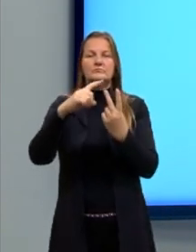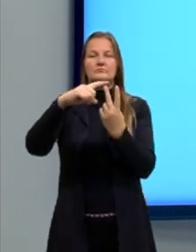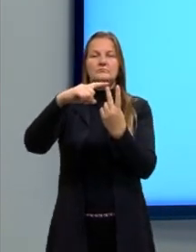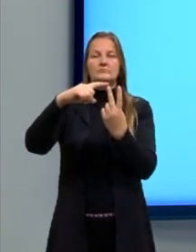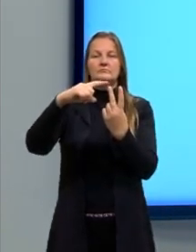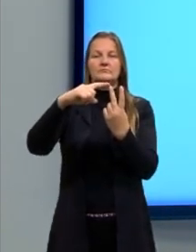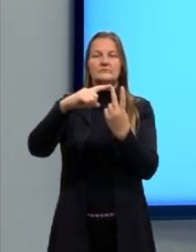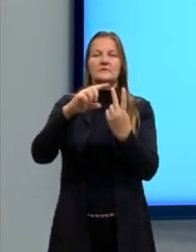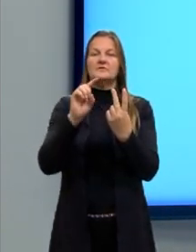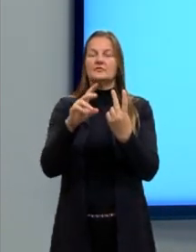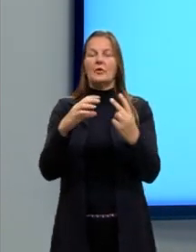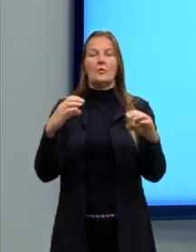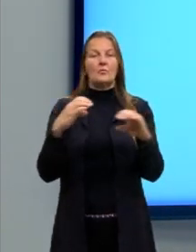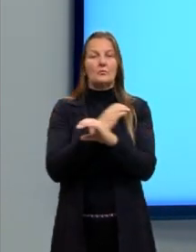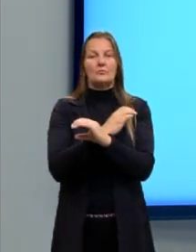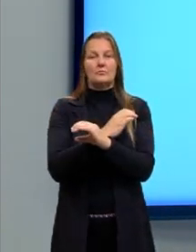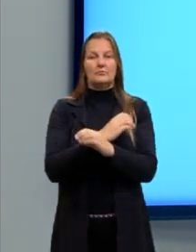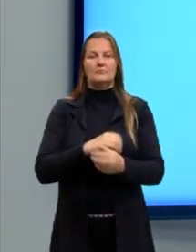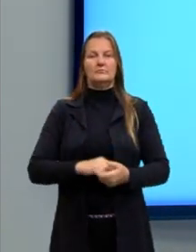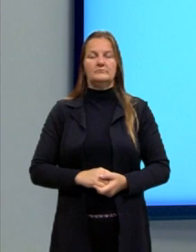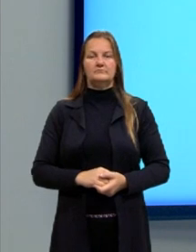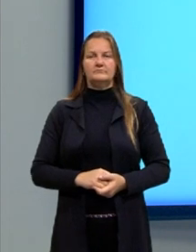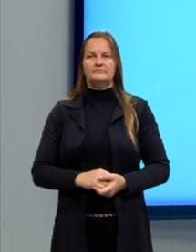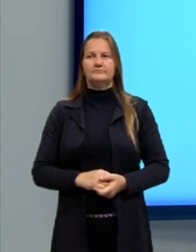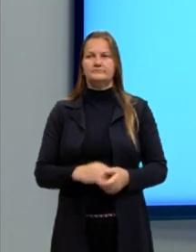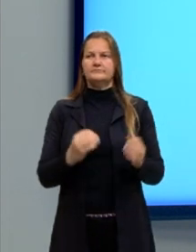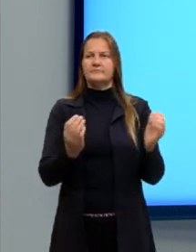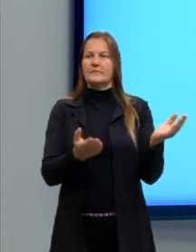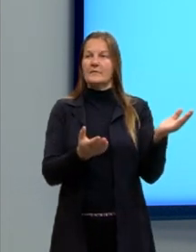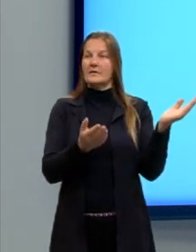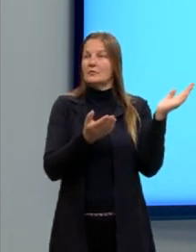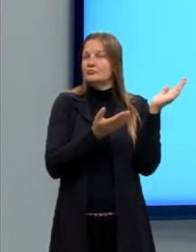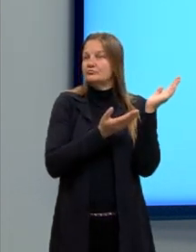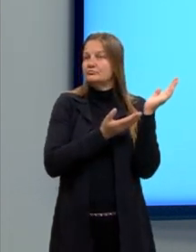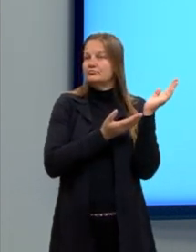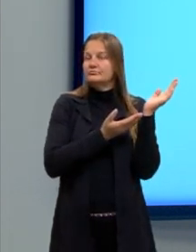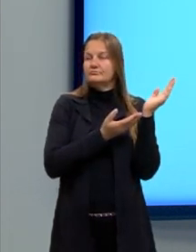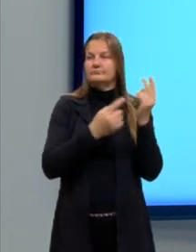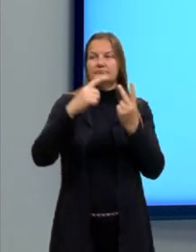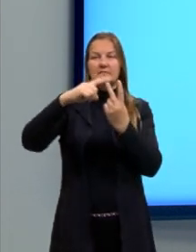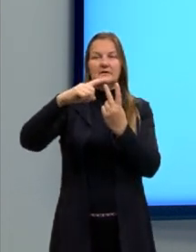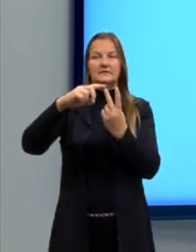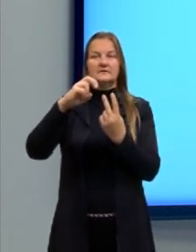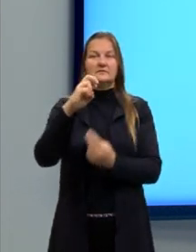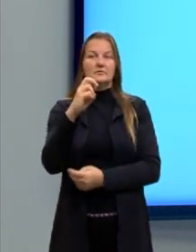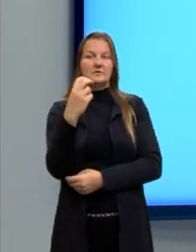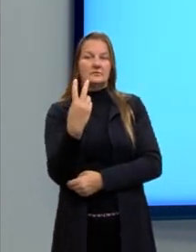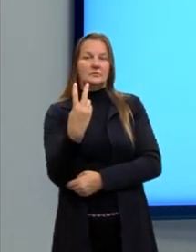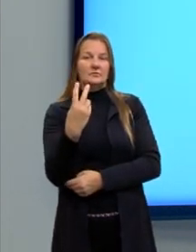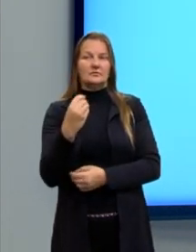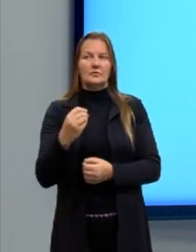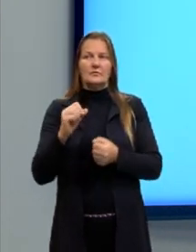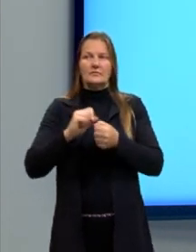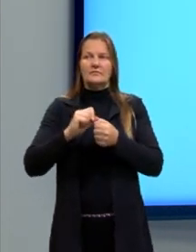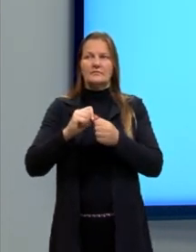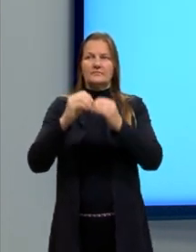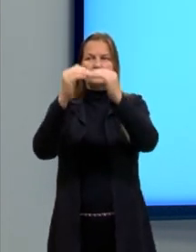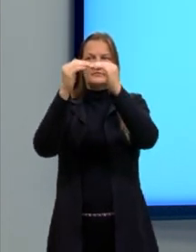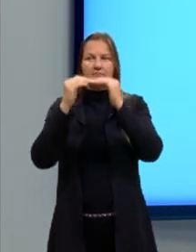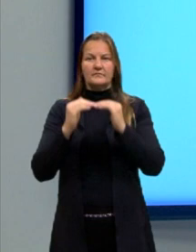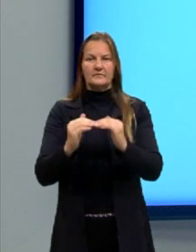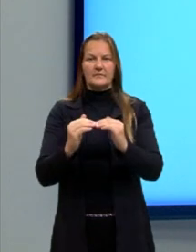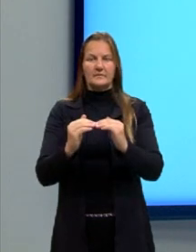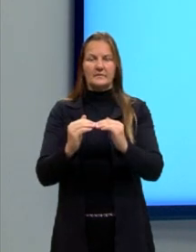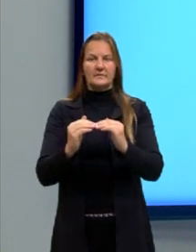com o valor inteiro. E agora, nós ainda temos uma raiz que não é exata, mas como essa raiz está no numerador, eu